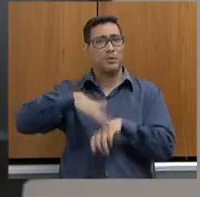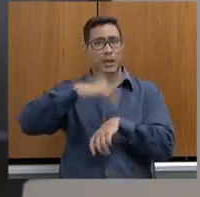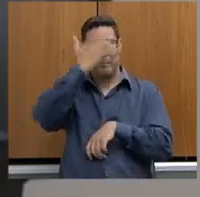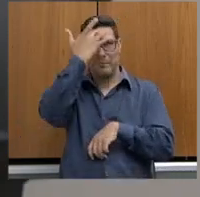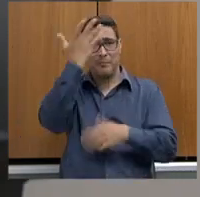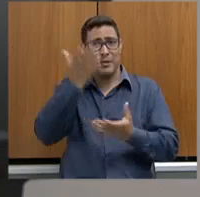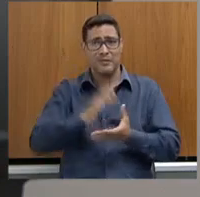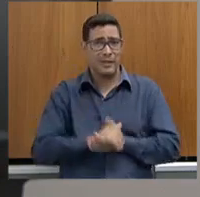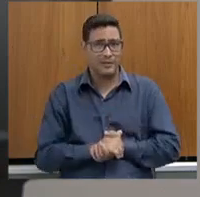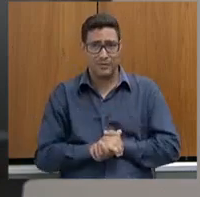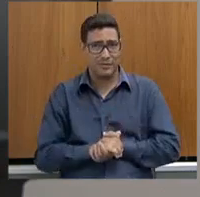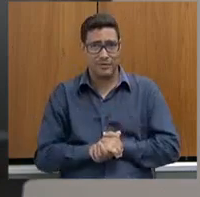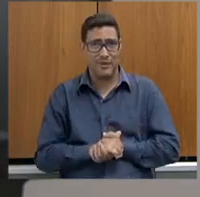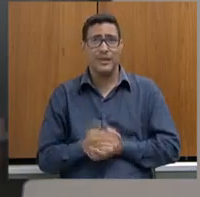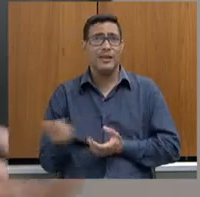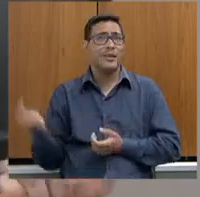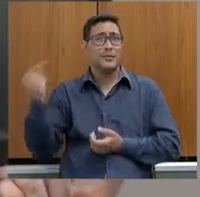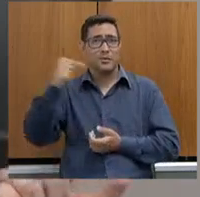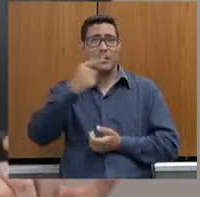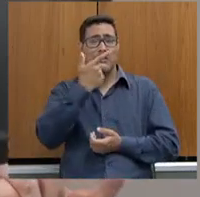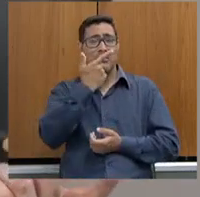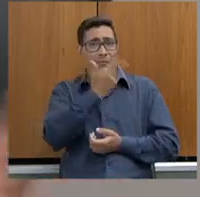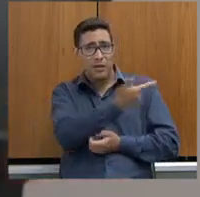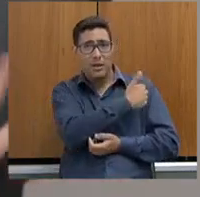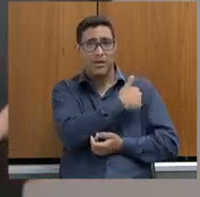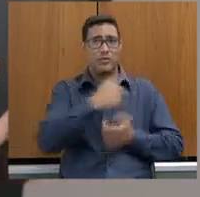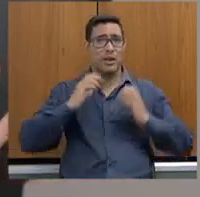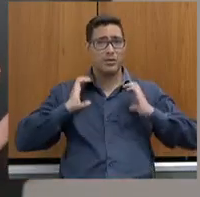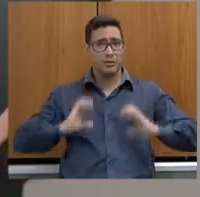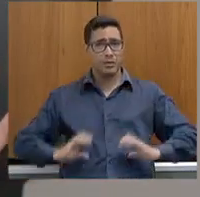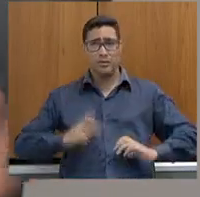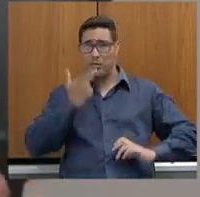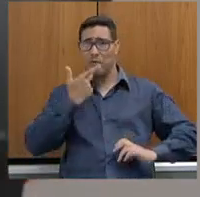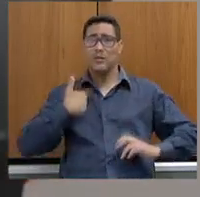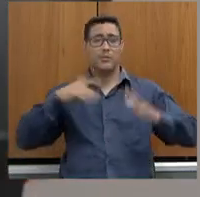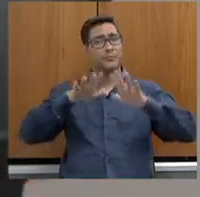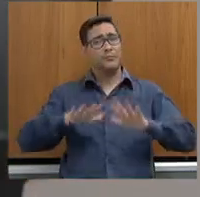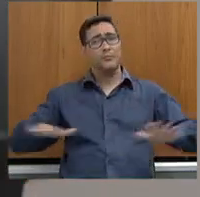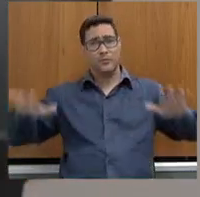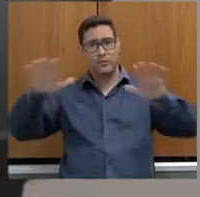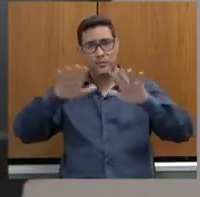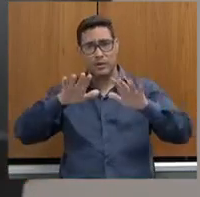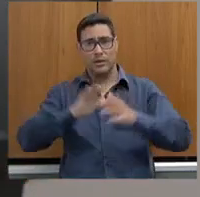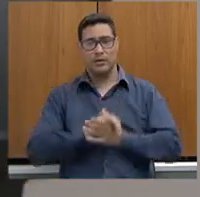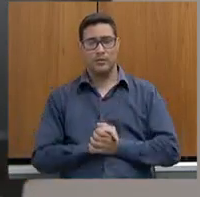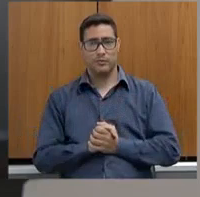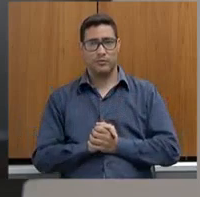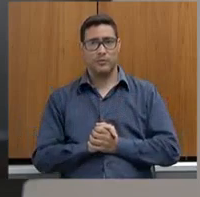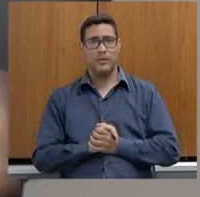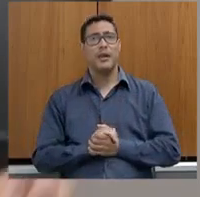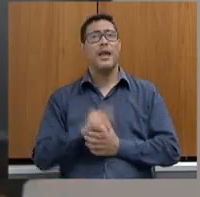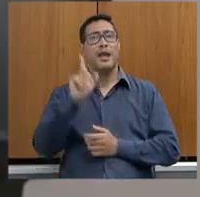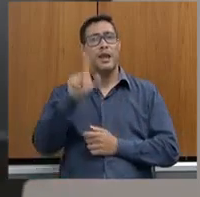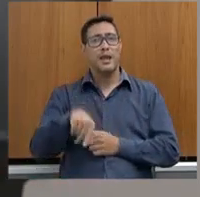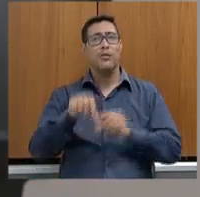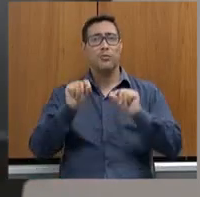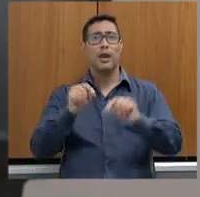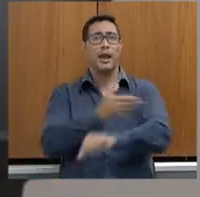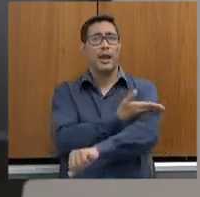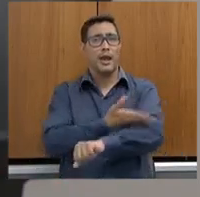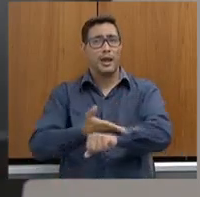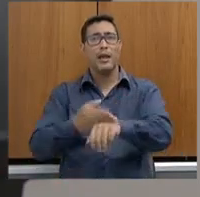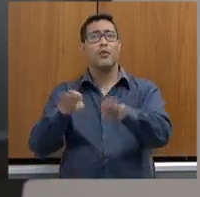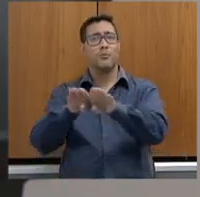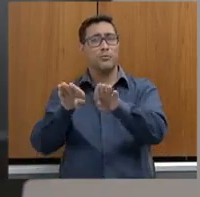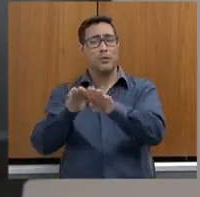repartição pública, eu estou falando do cidadão, de uma forma geral, e isso é comum também entre os próprios